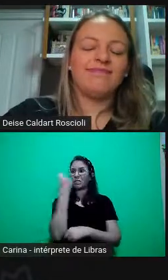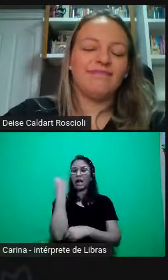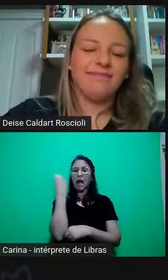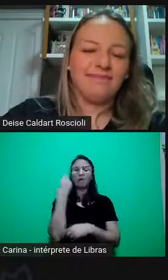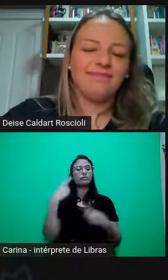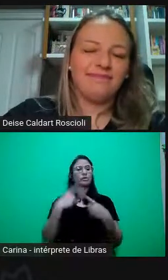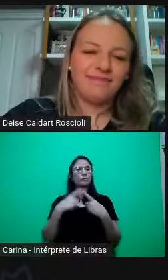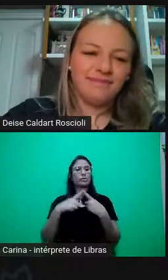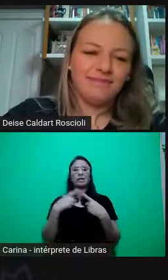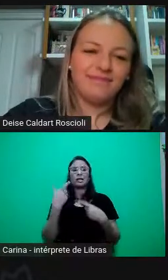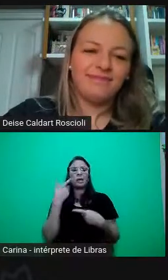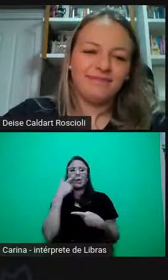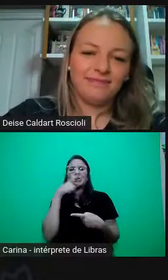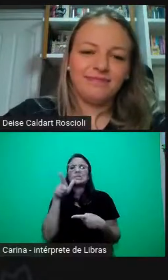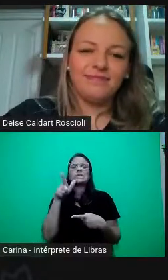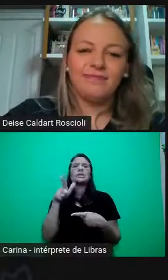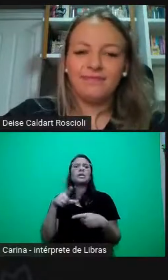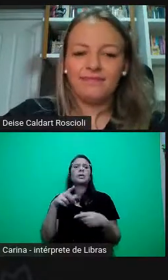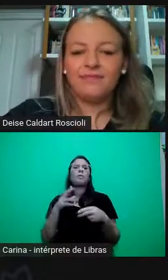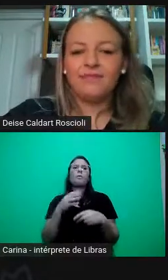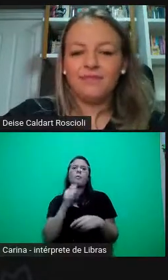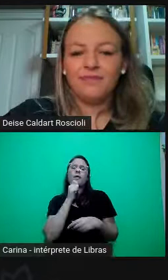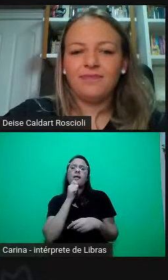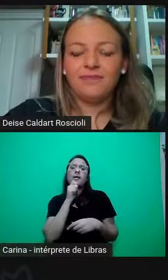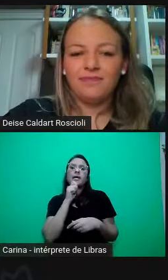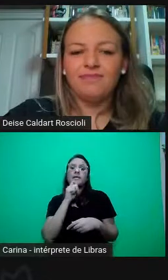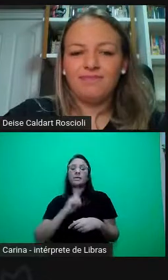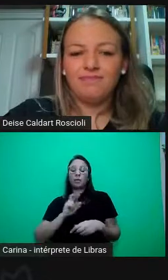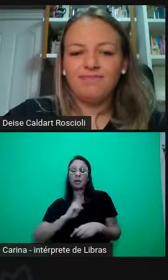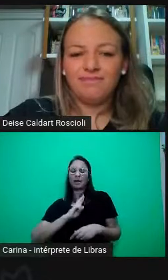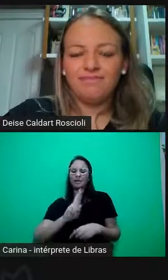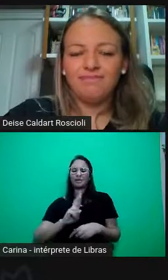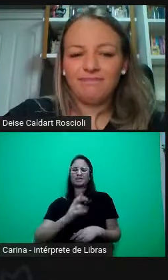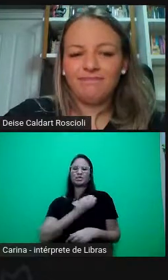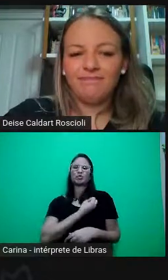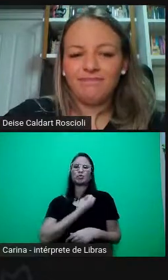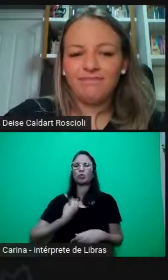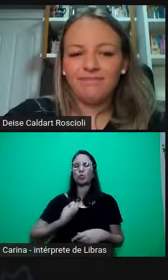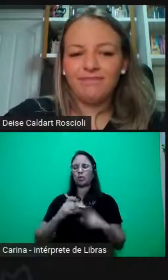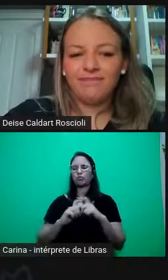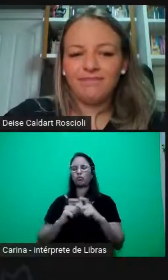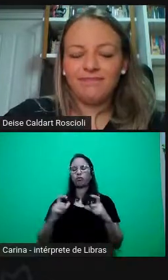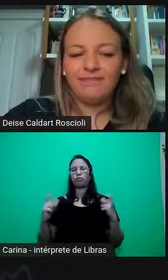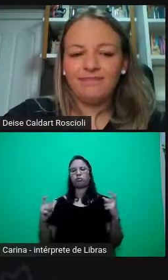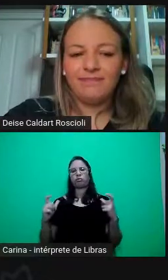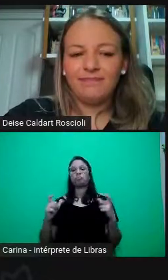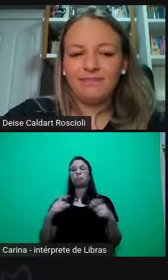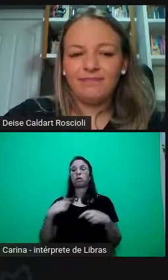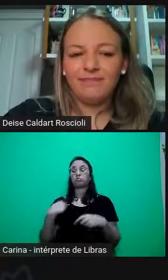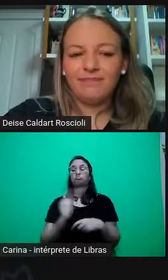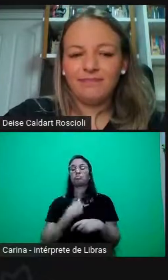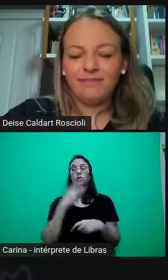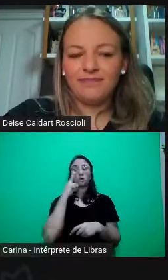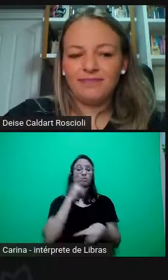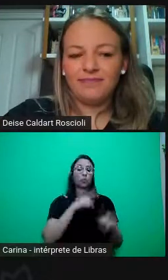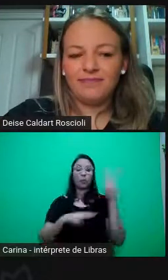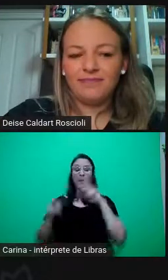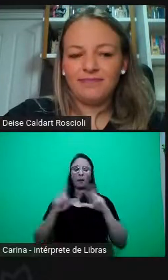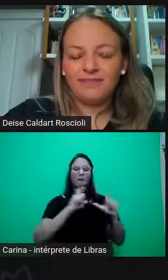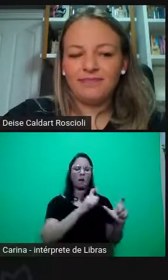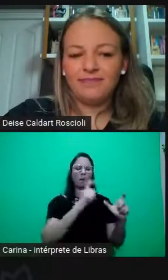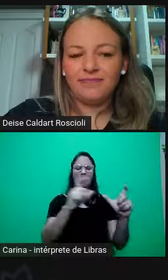inserção, a representatividade numérica. A gente vai olhar para vários espaços e a gente não consegue ver,